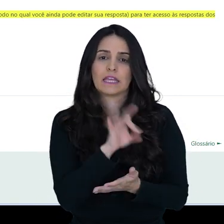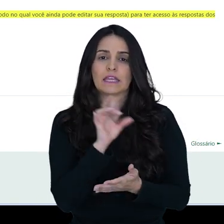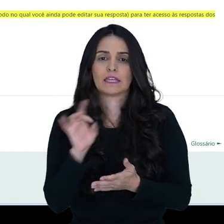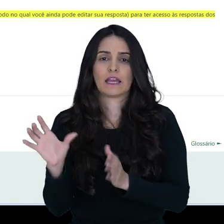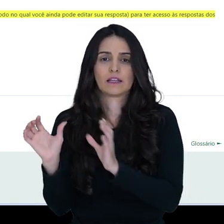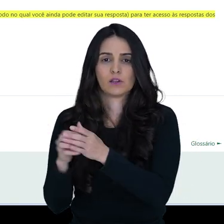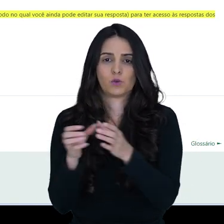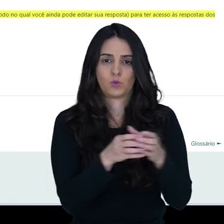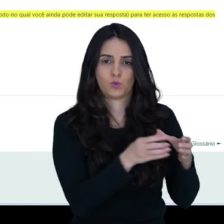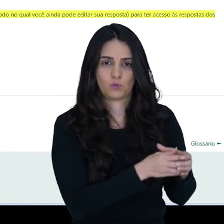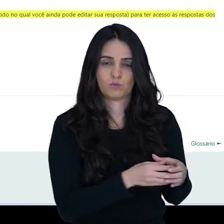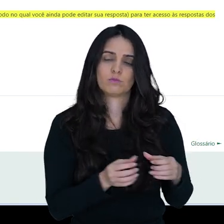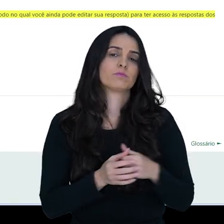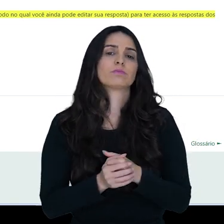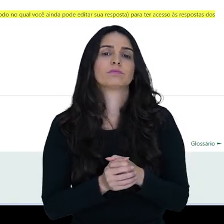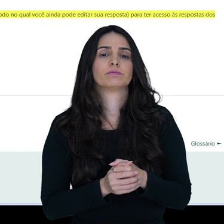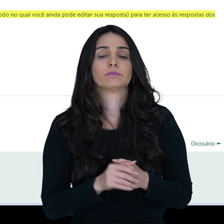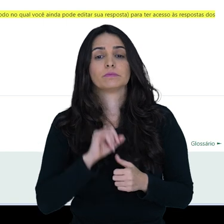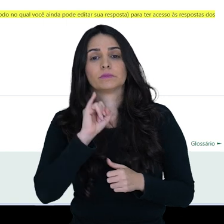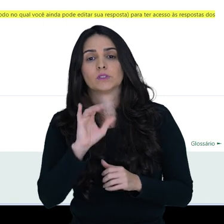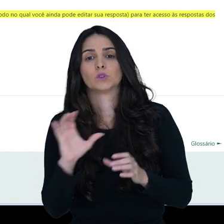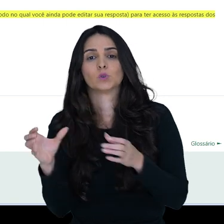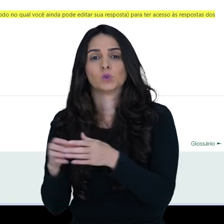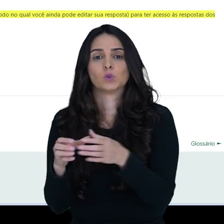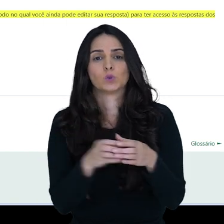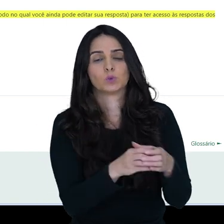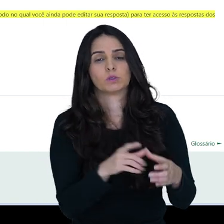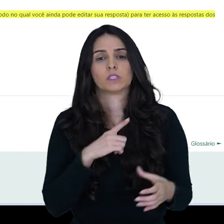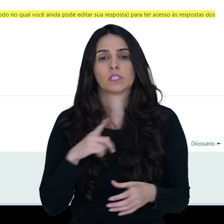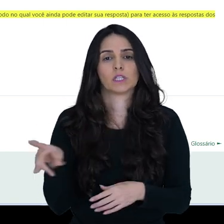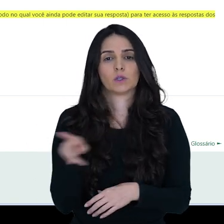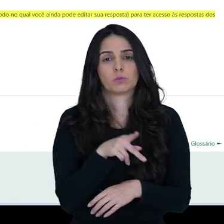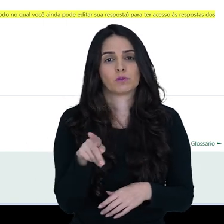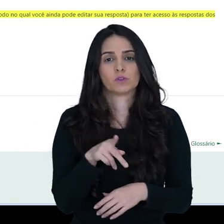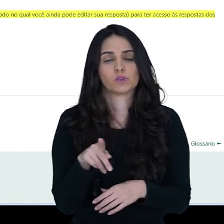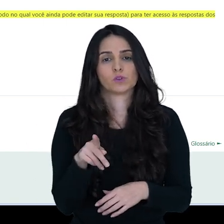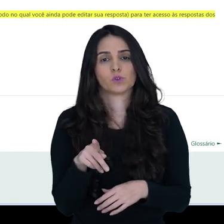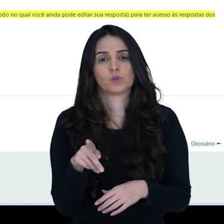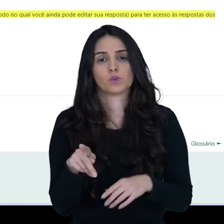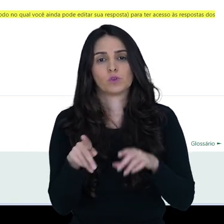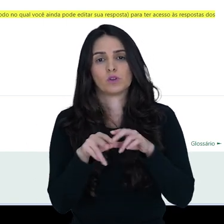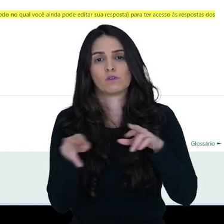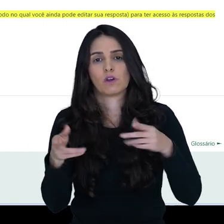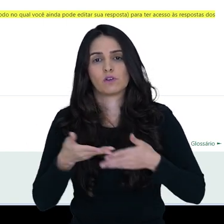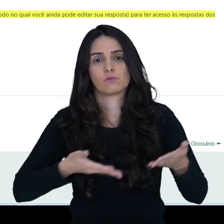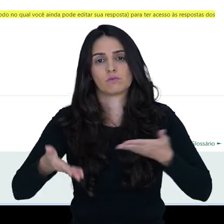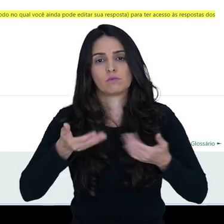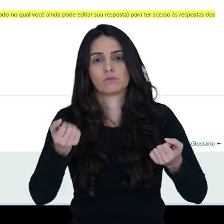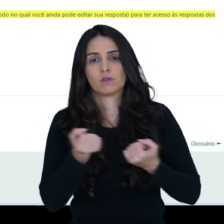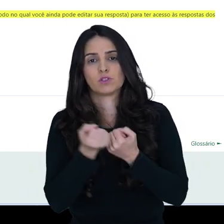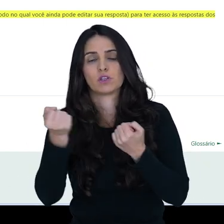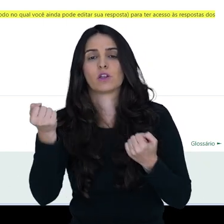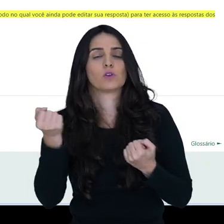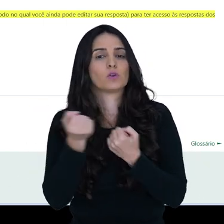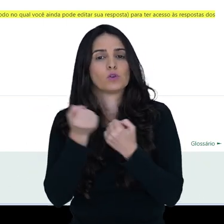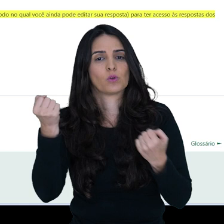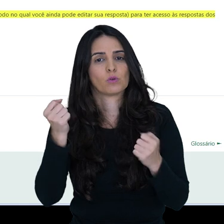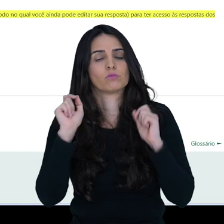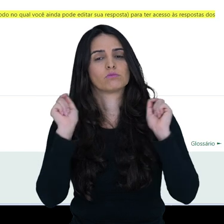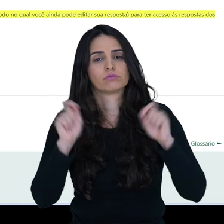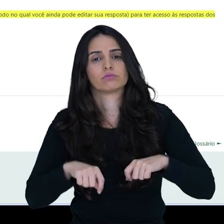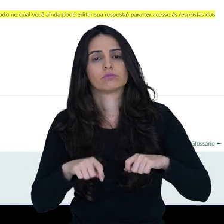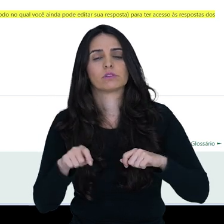para cada turma. Então, no caso de turmas que possuem um professor e vários mediadores, o ideal é que cada